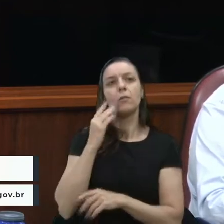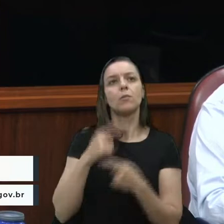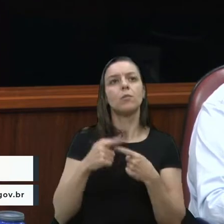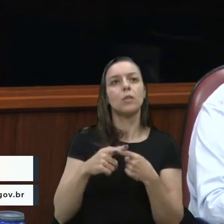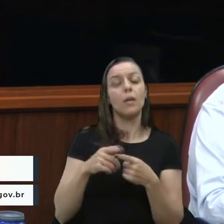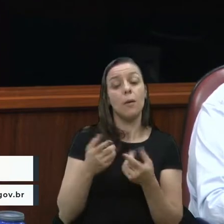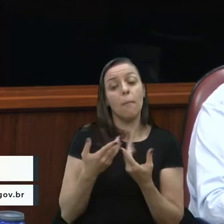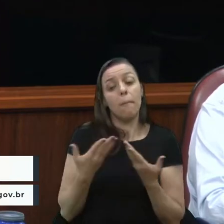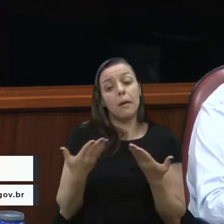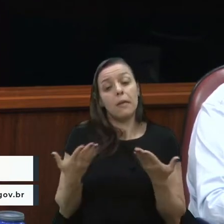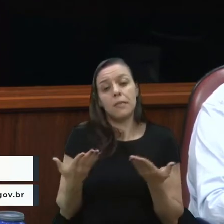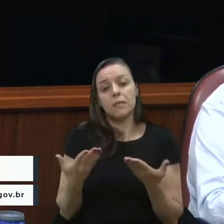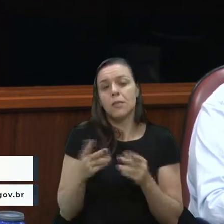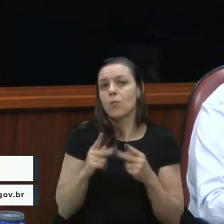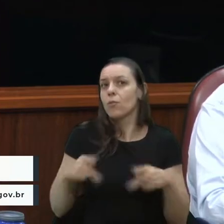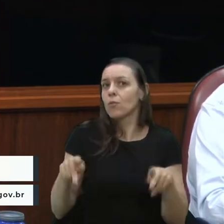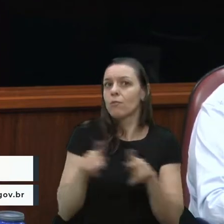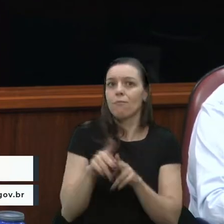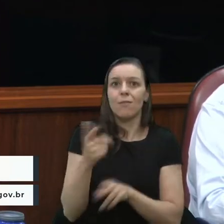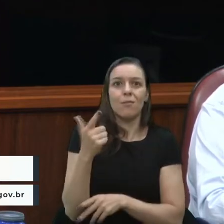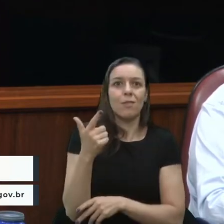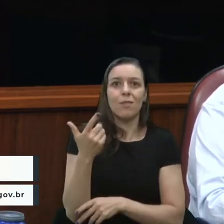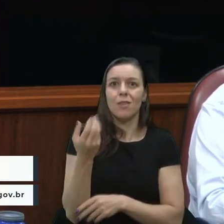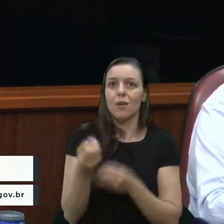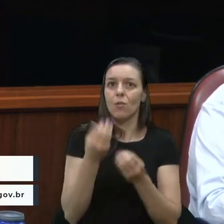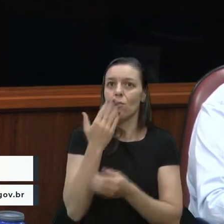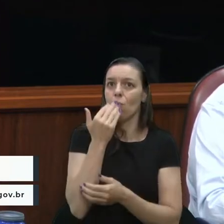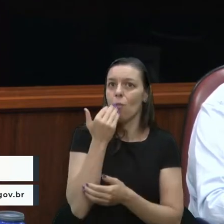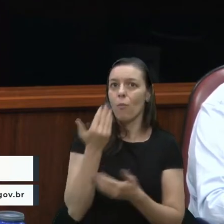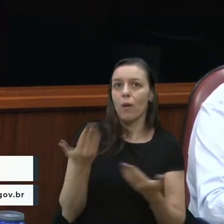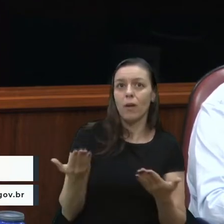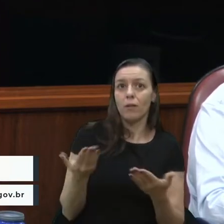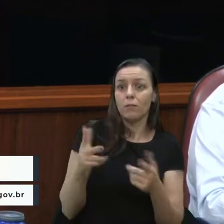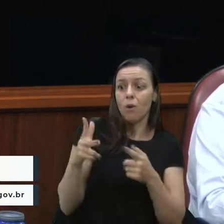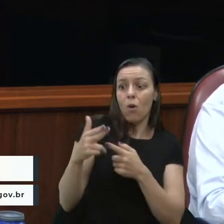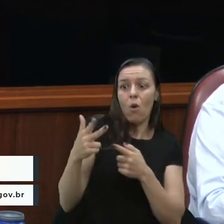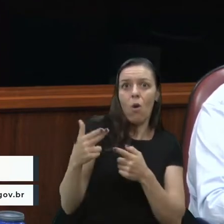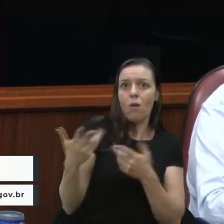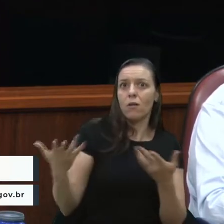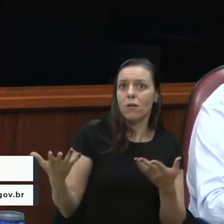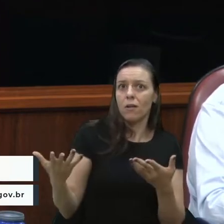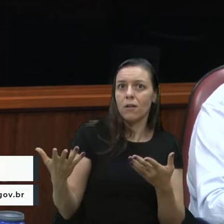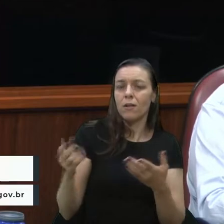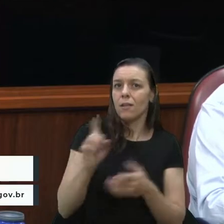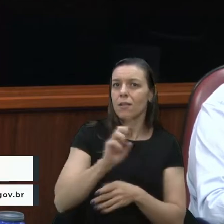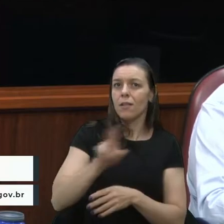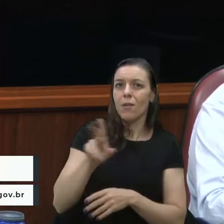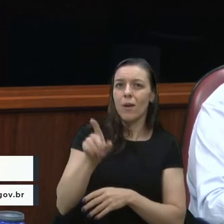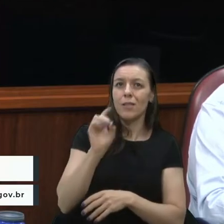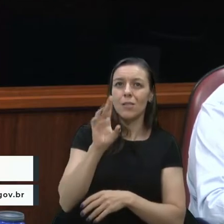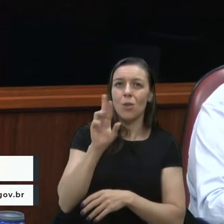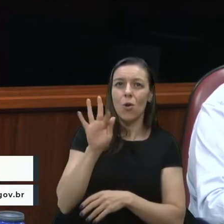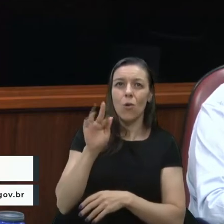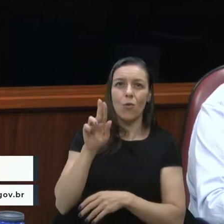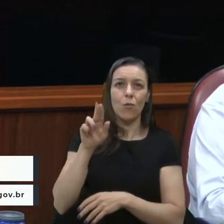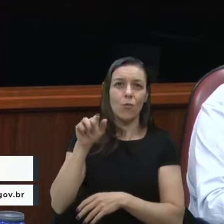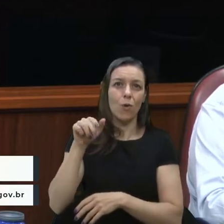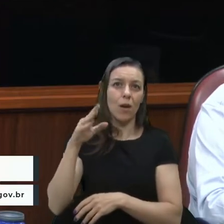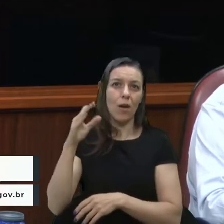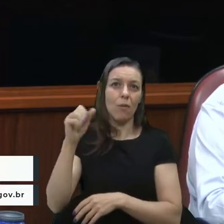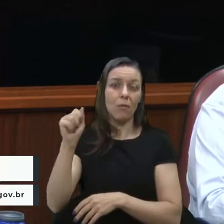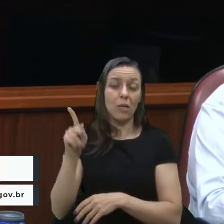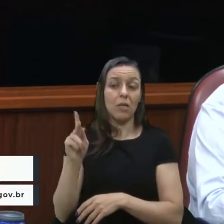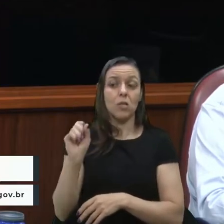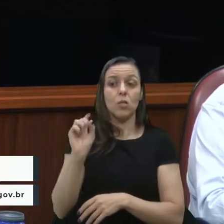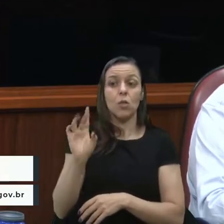Agora, enquanto o povo não tem o que comer, tem que cortar de alguma coisa. E não é só do FUNCAP. É só a gente